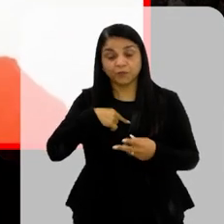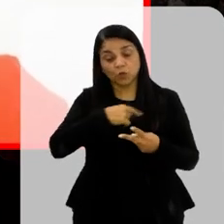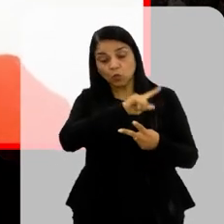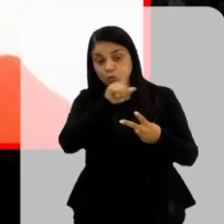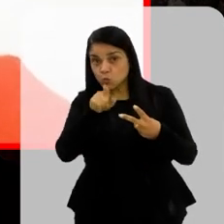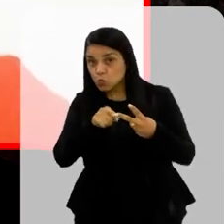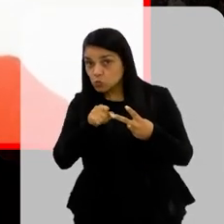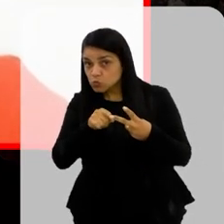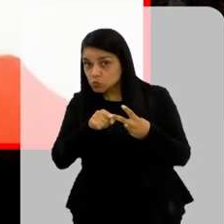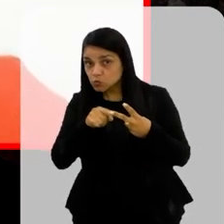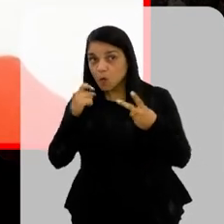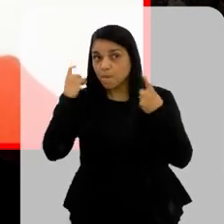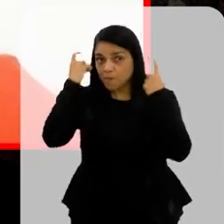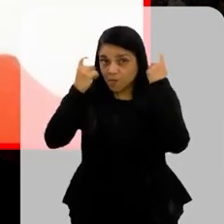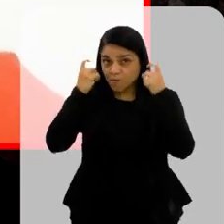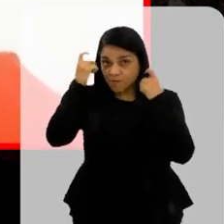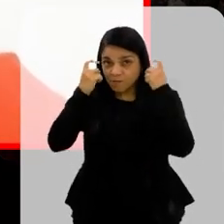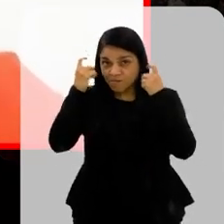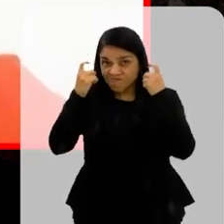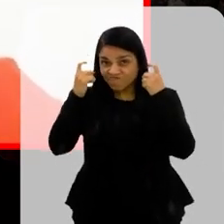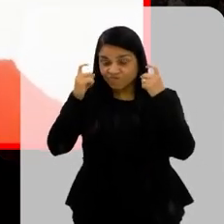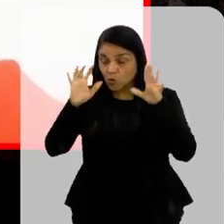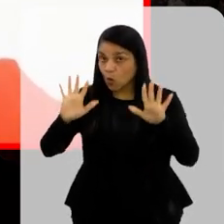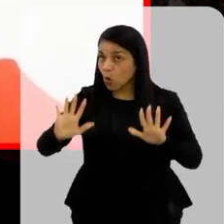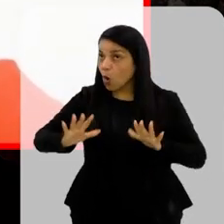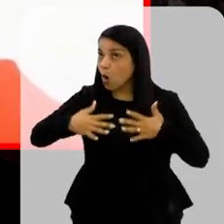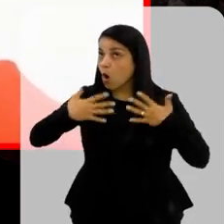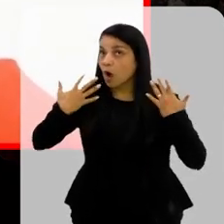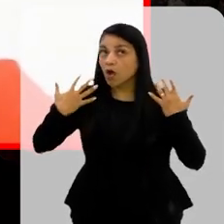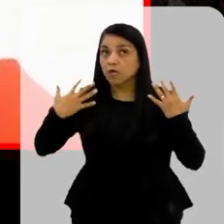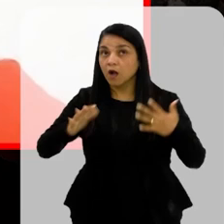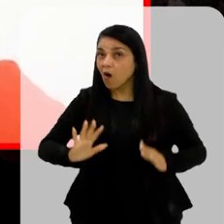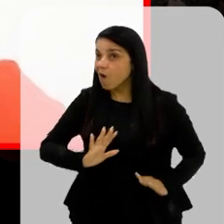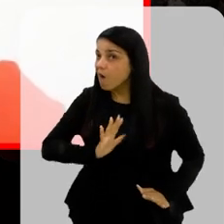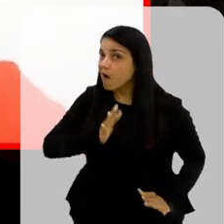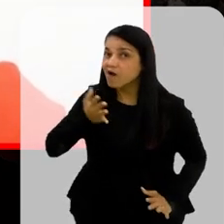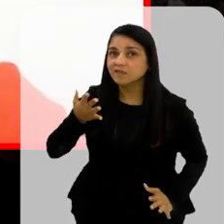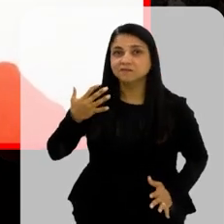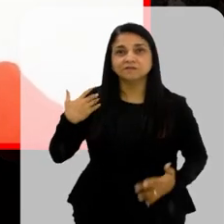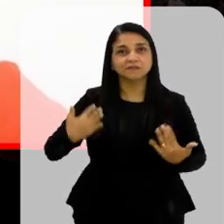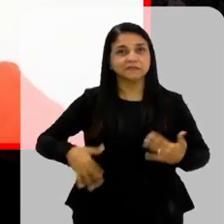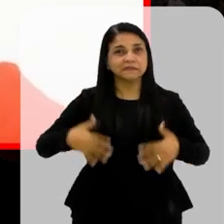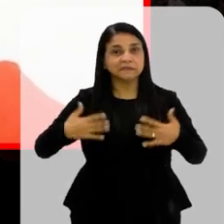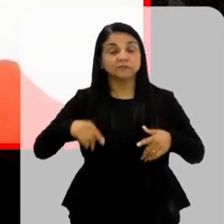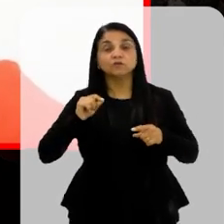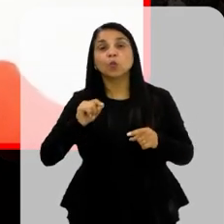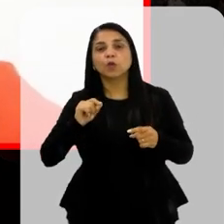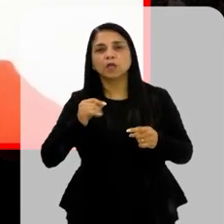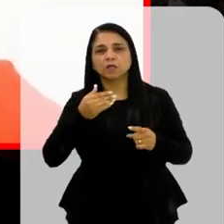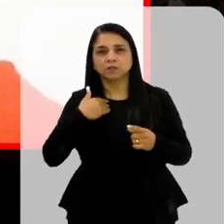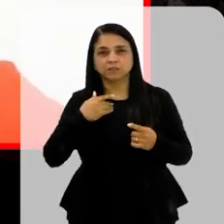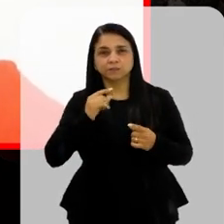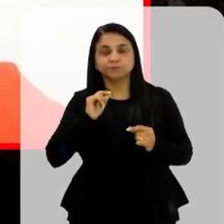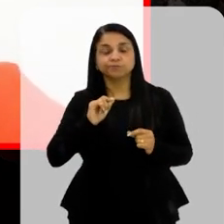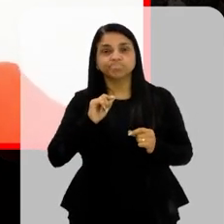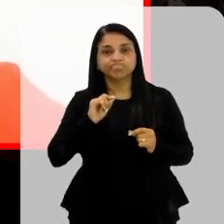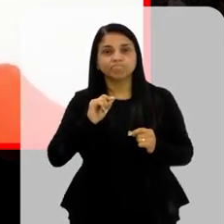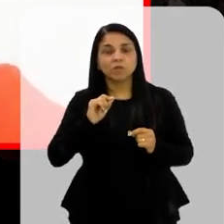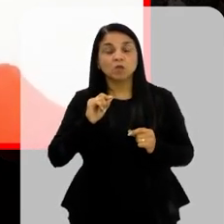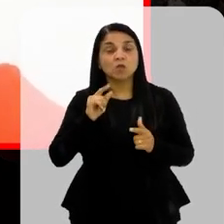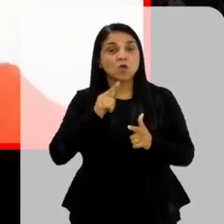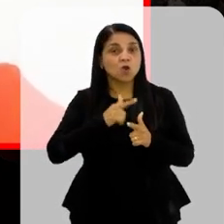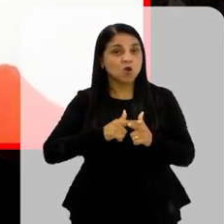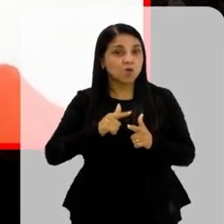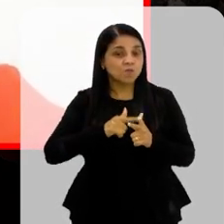segundo Maior Terror Que eu passei Nesses anos todos Com diabetes tipo 1 Foi exatamente Esse